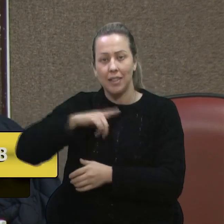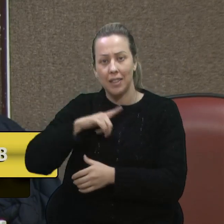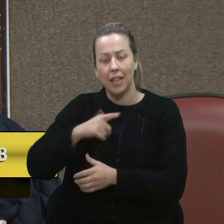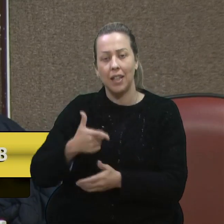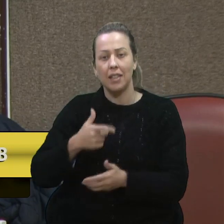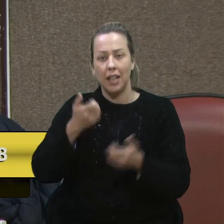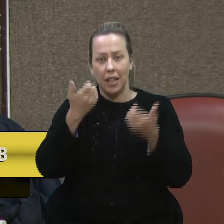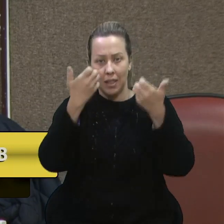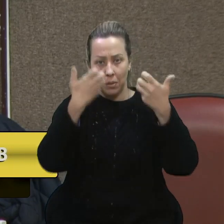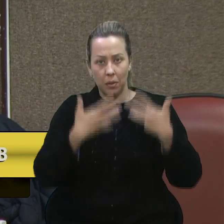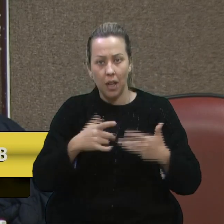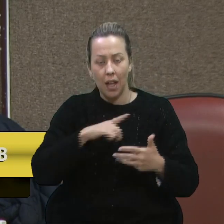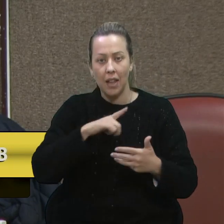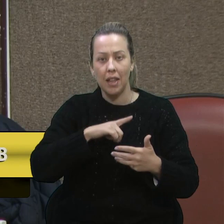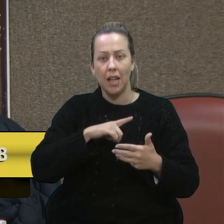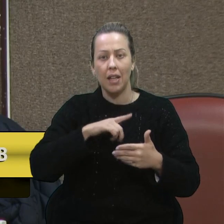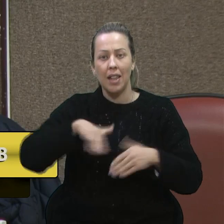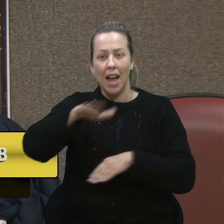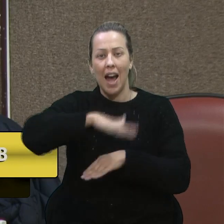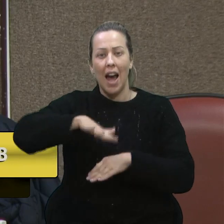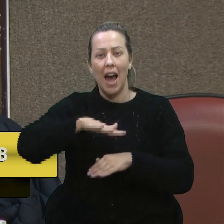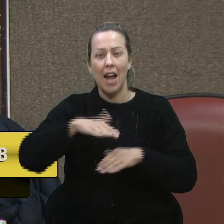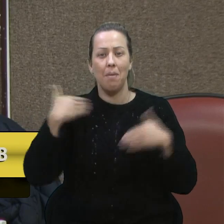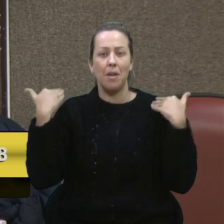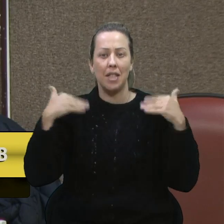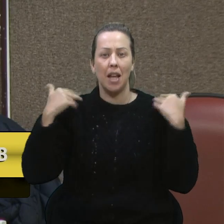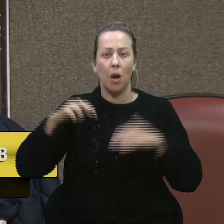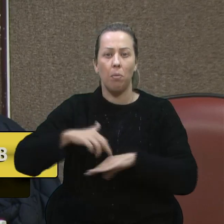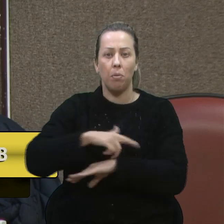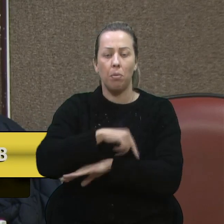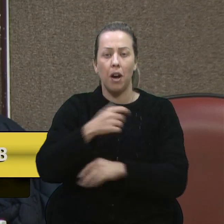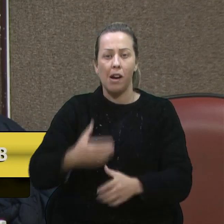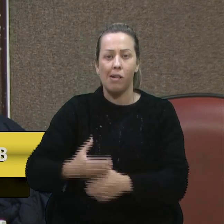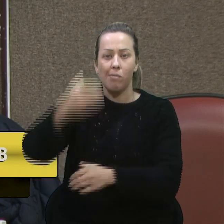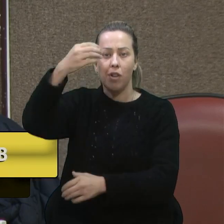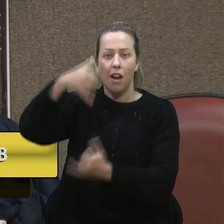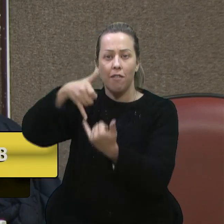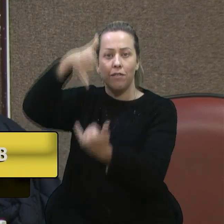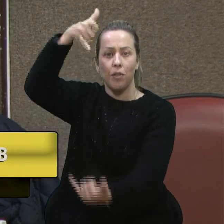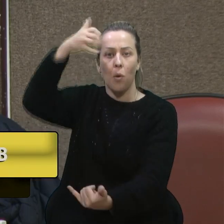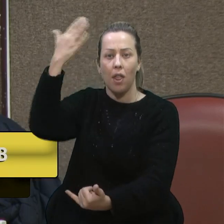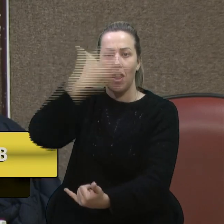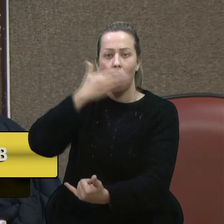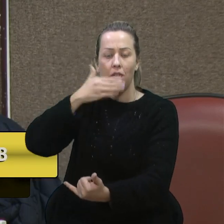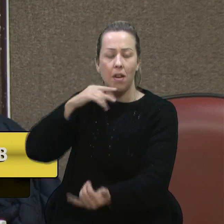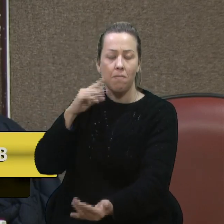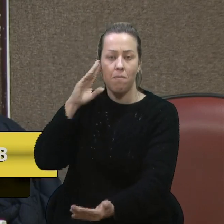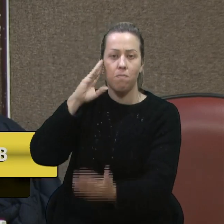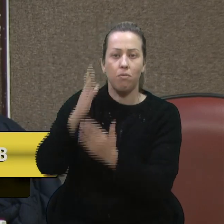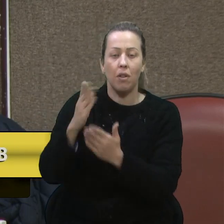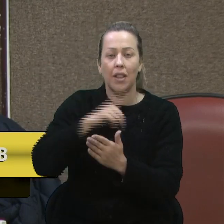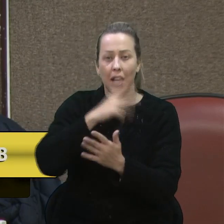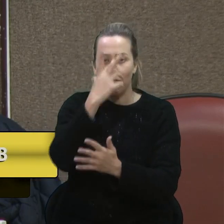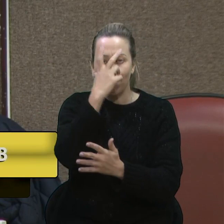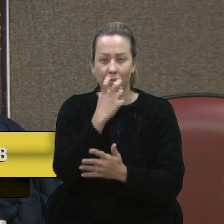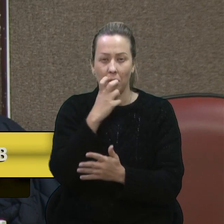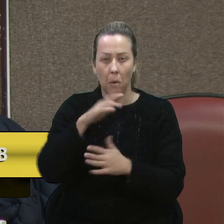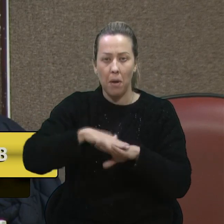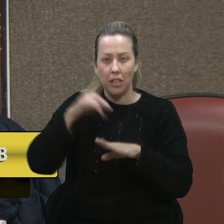como mencionei, que ficam no passeio público e as pessoas acabam batendo neles, principalmente as pessoas com baixa visão.